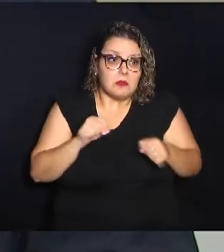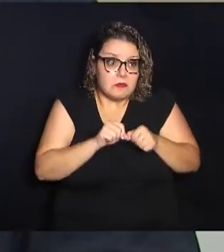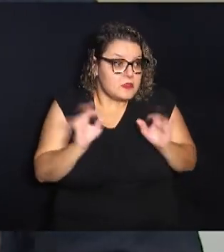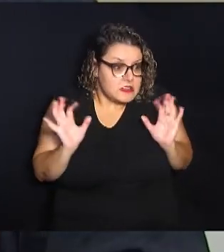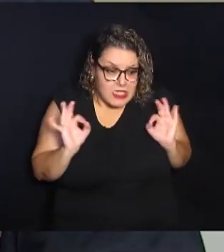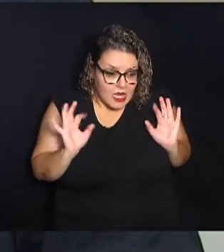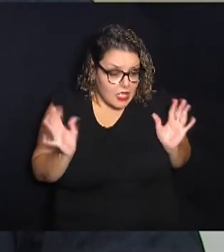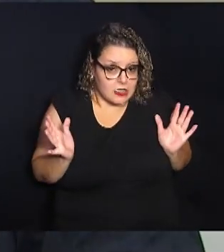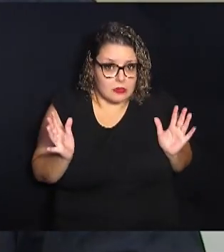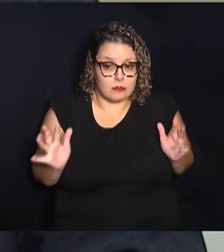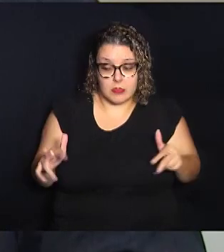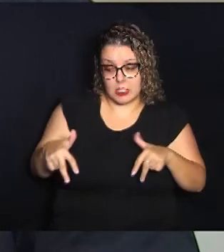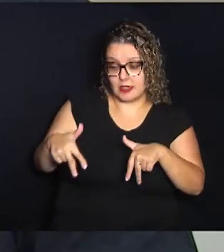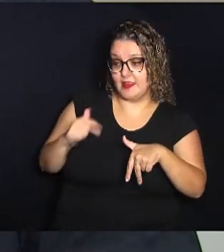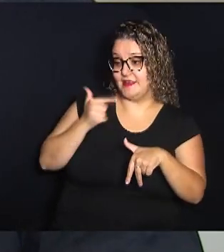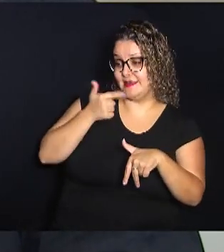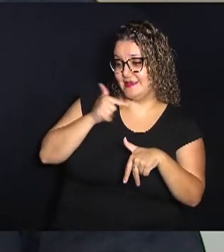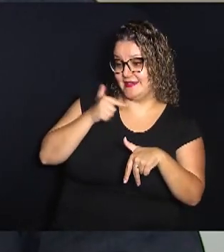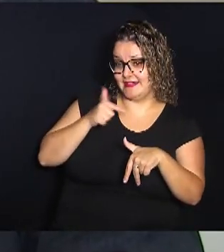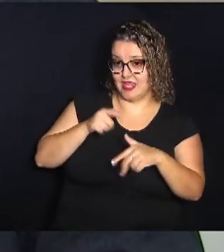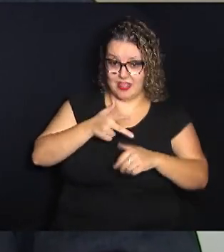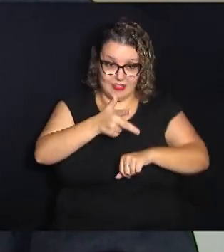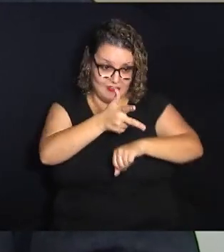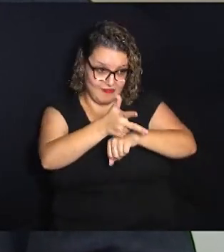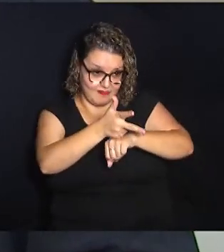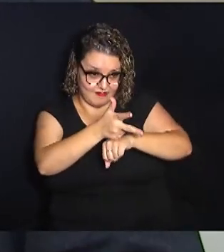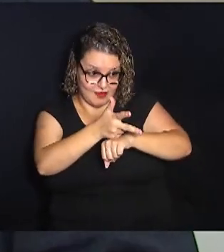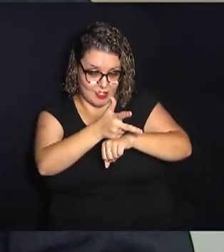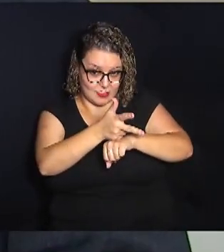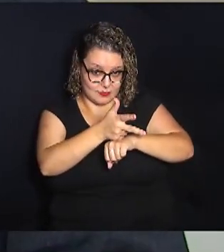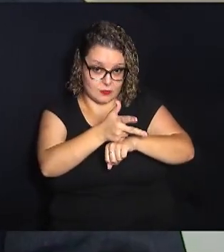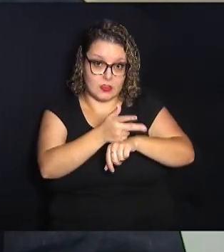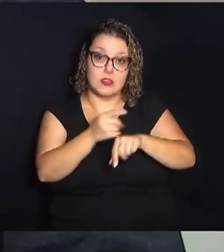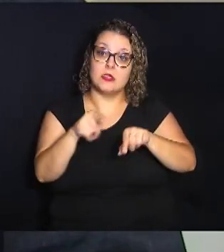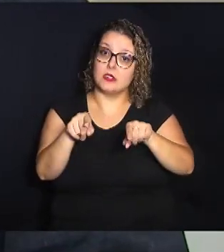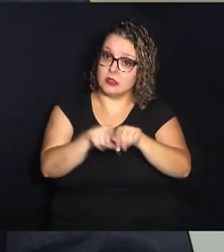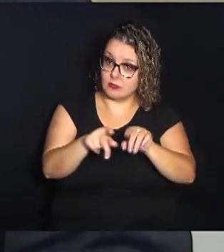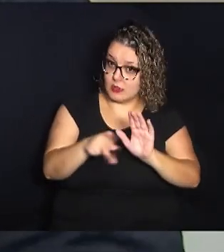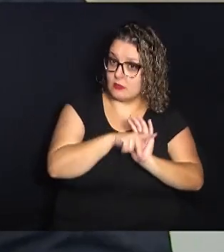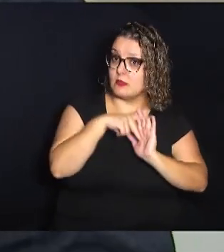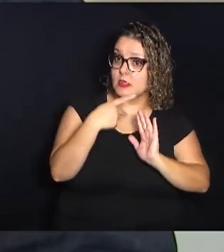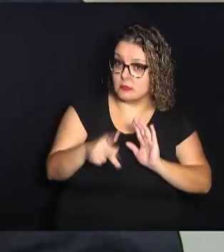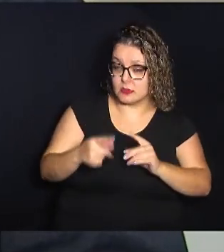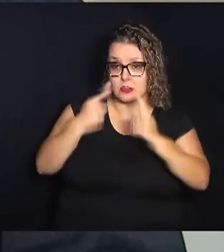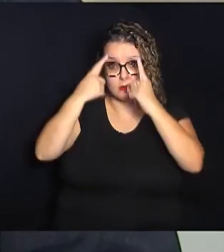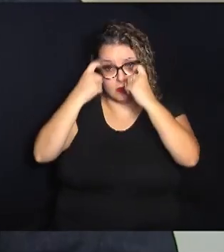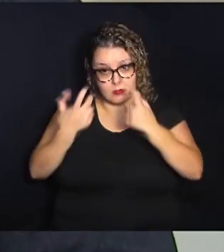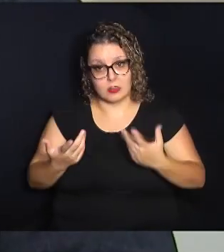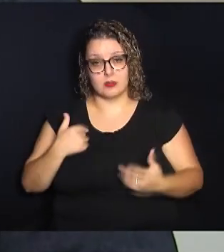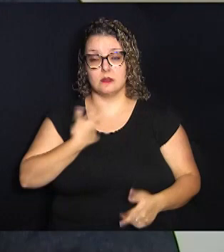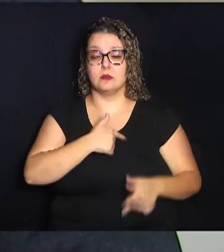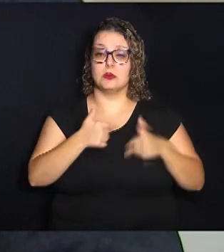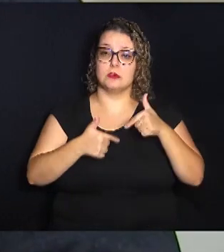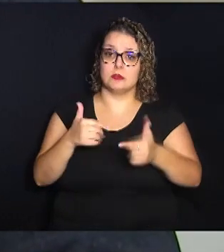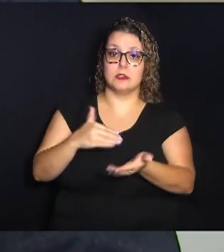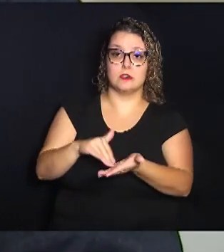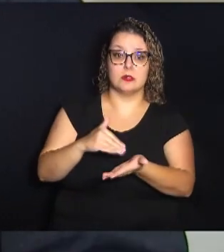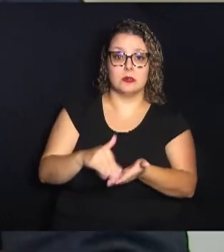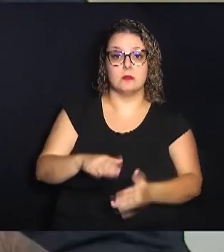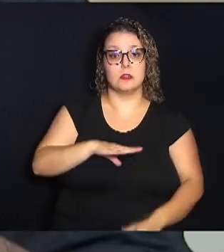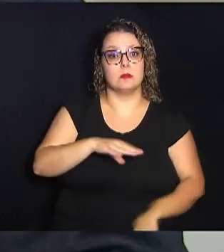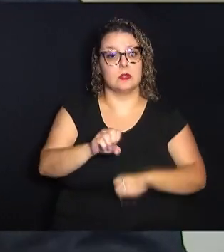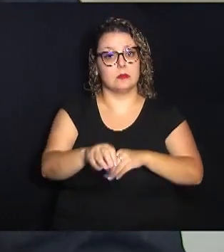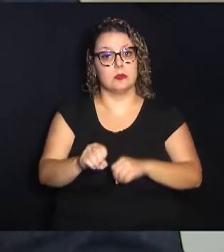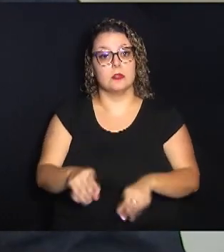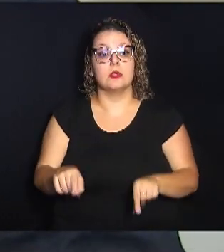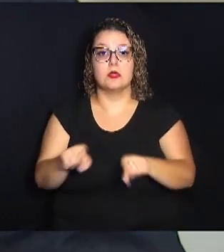Se você está ali do lado rindo, filmando, né, você também está participando da agressão. E nosso trabalho na Secretaria Municipal da Educação é no sentido